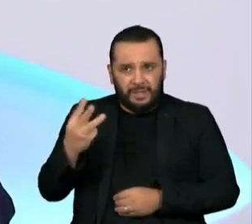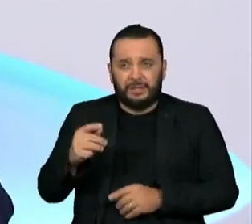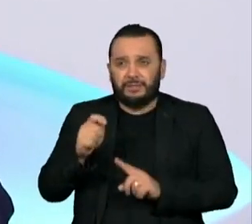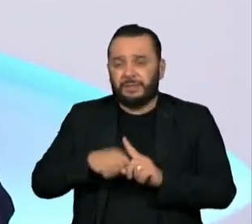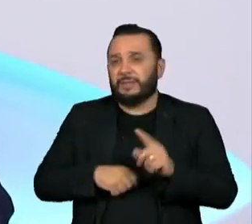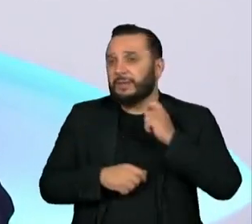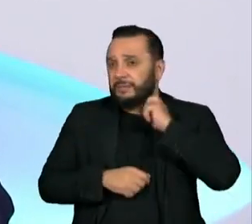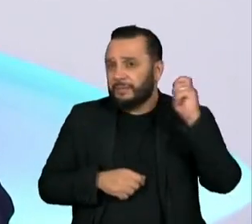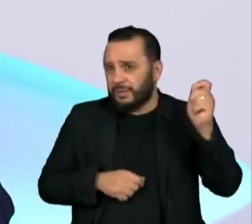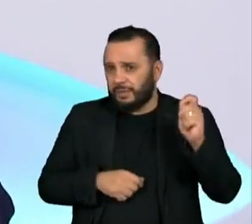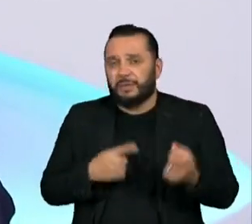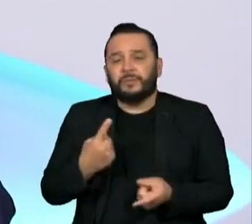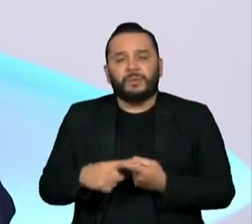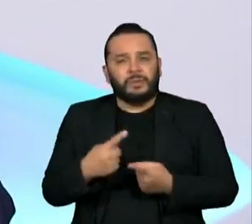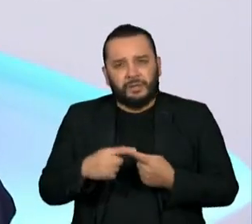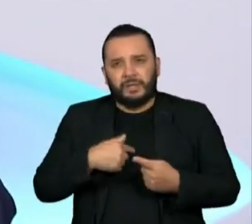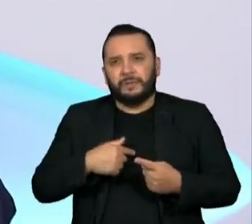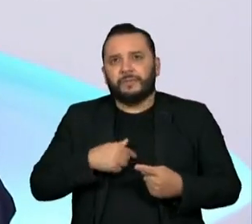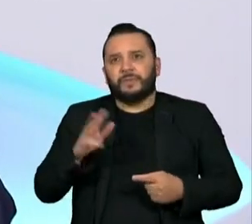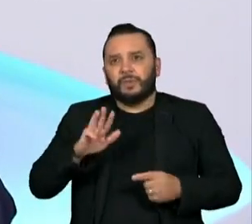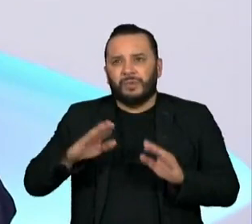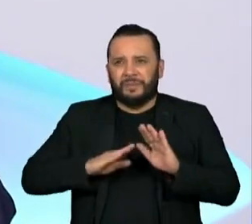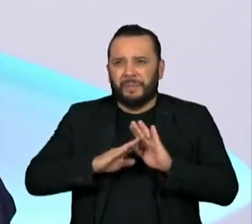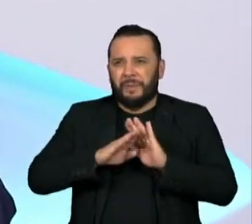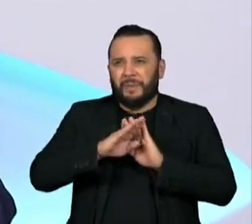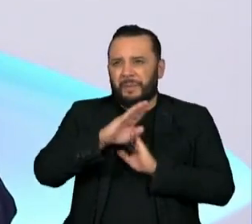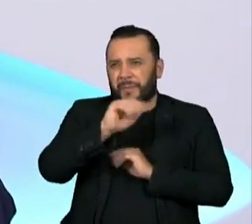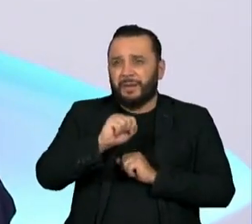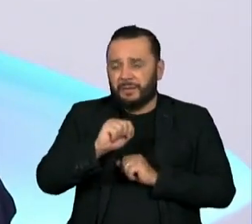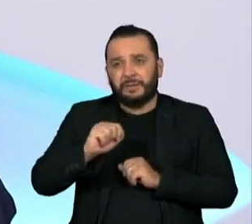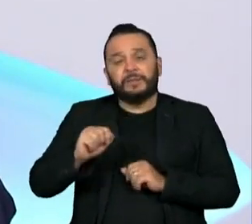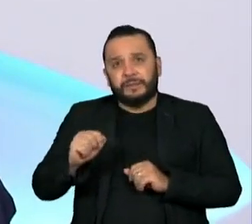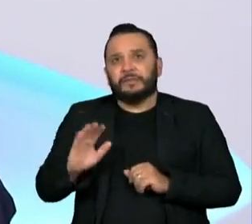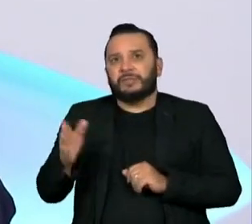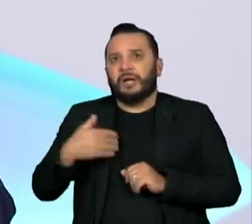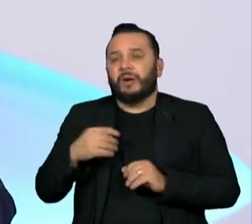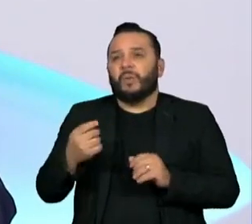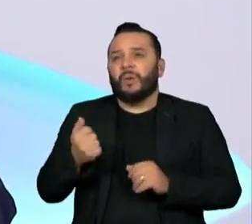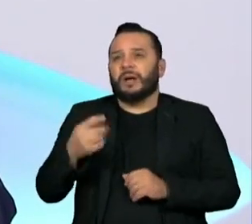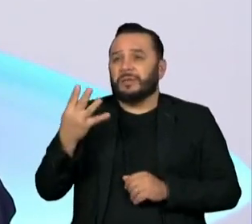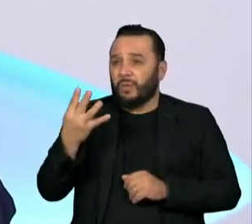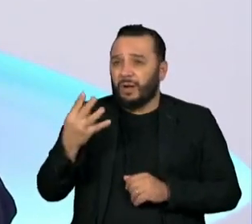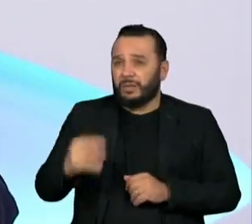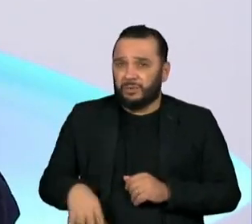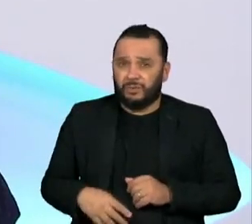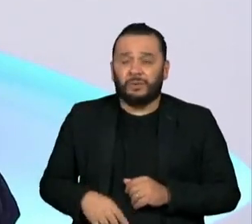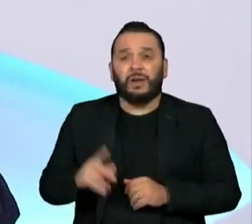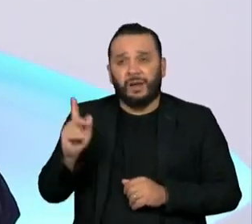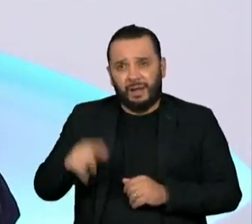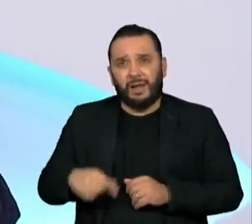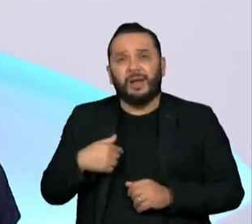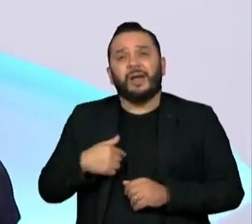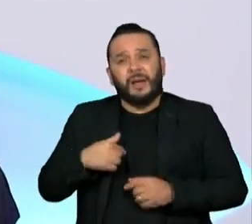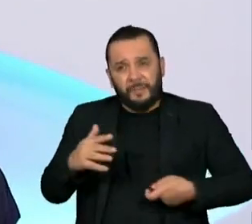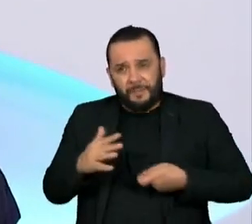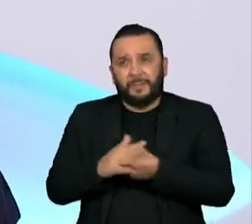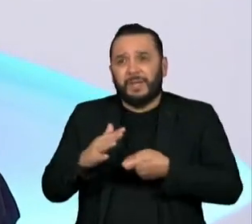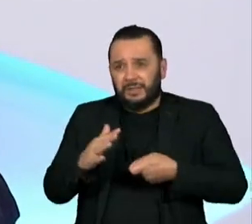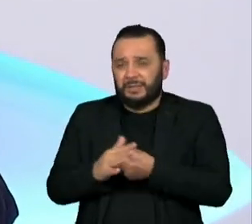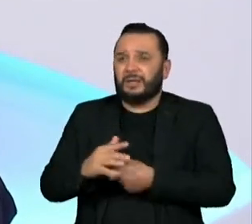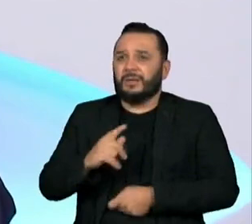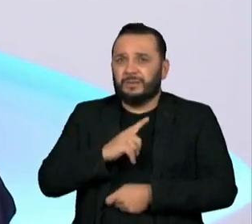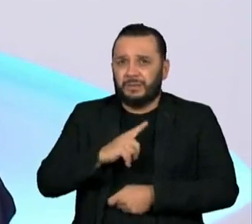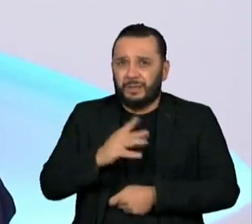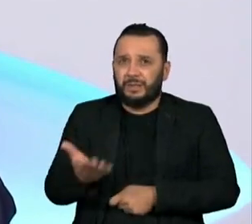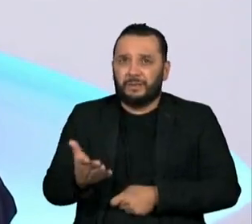subir rapidamente nas pesquisas, a quase quatro, em outubro, mês das eleições. Essa foi a pressão que teve e a incerteza era